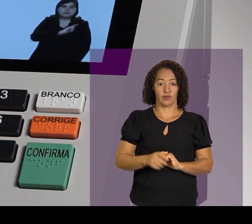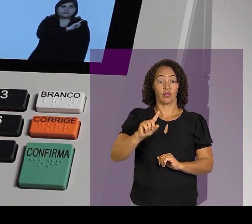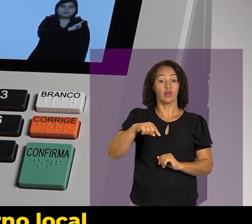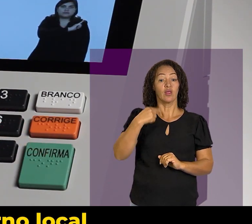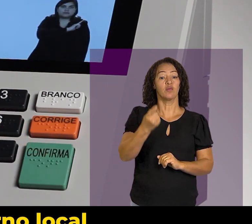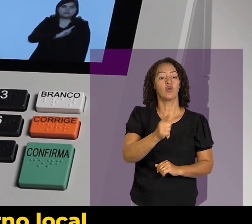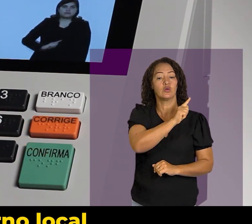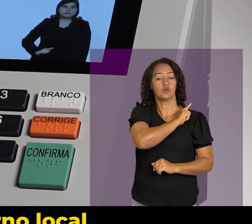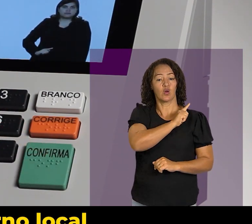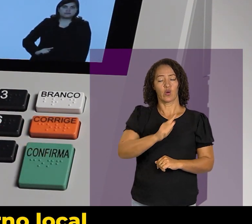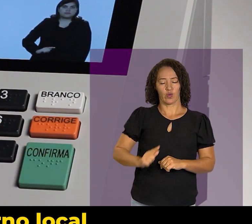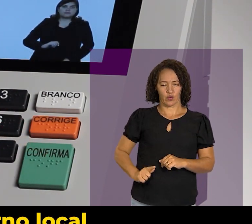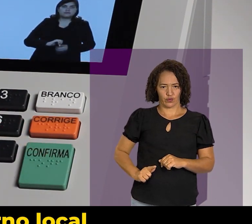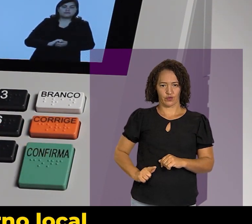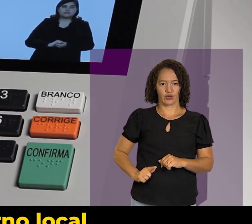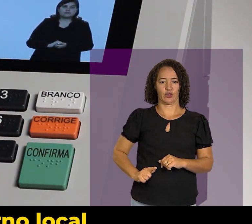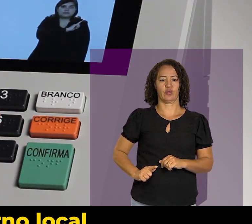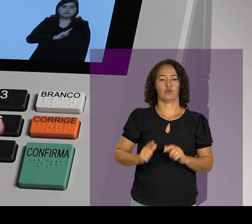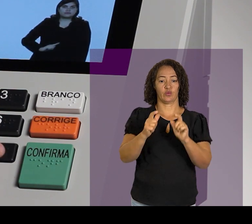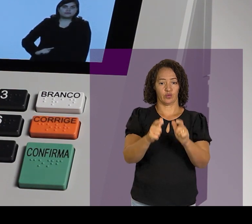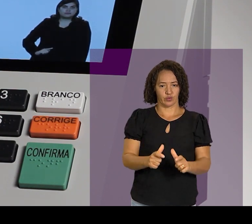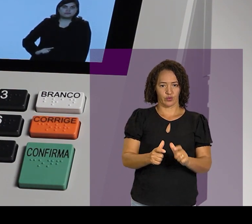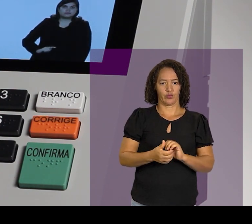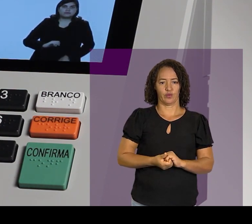Em seguida, governo local.